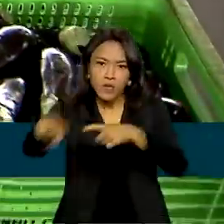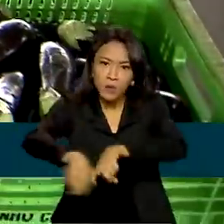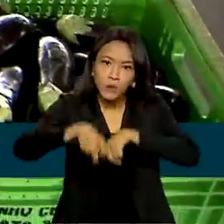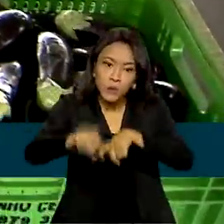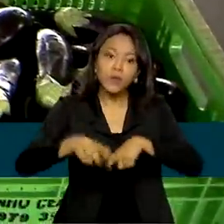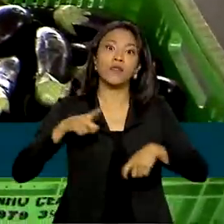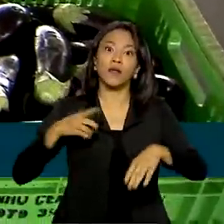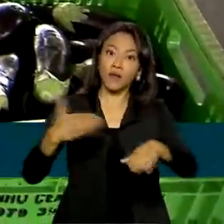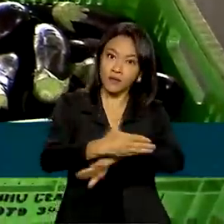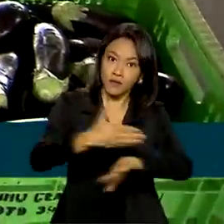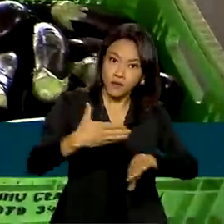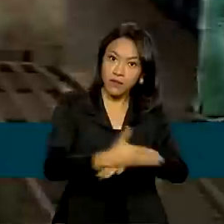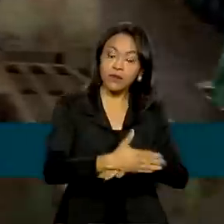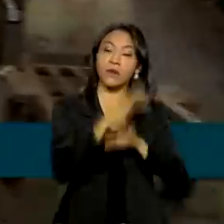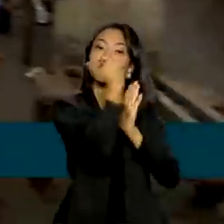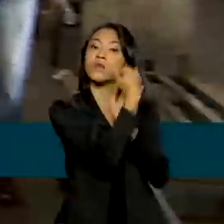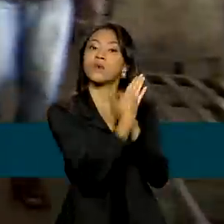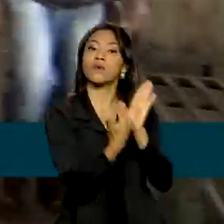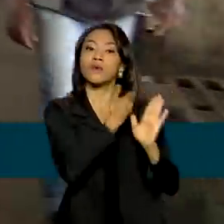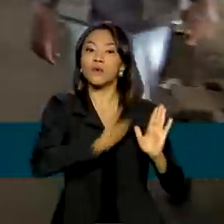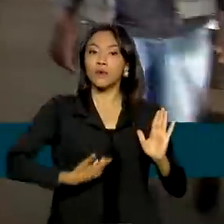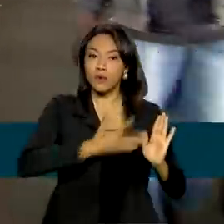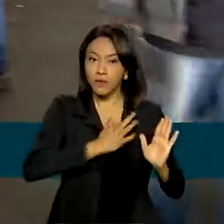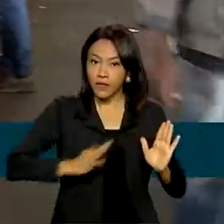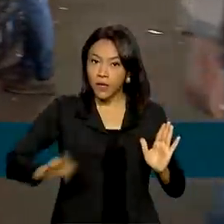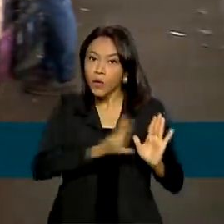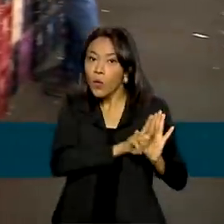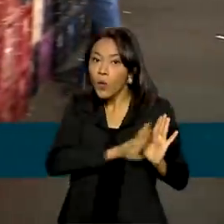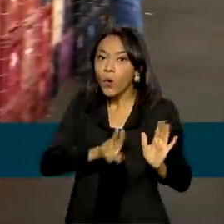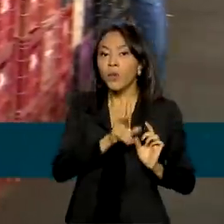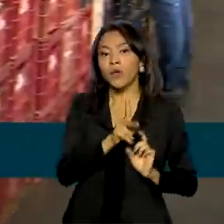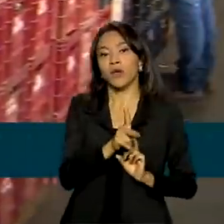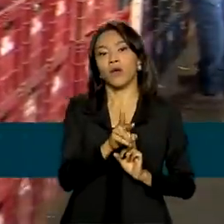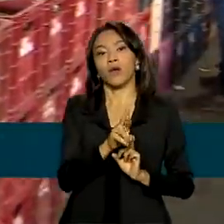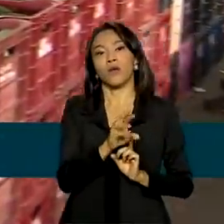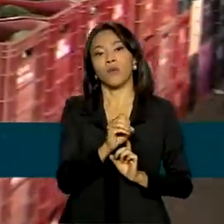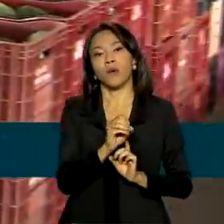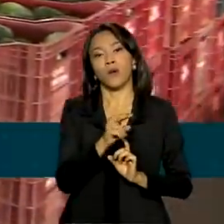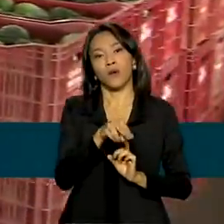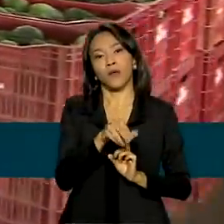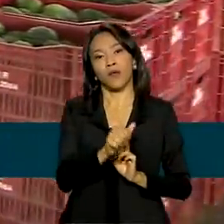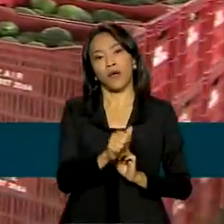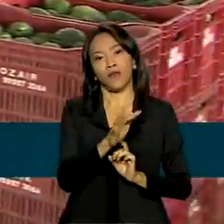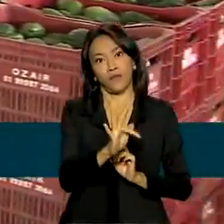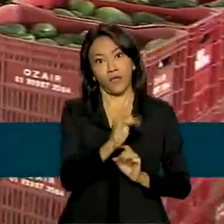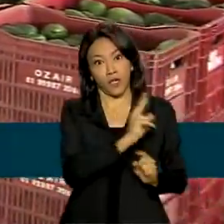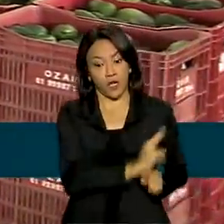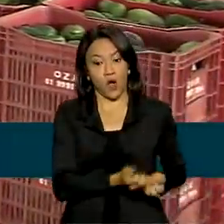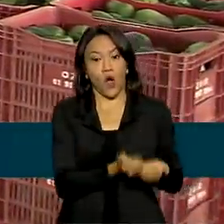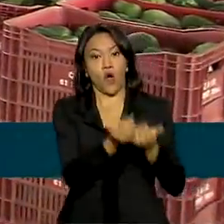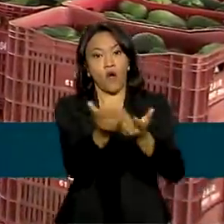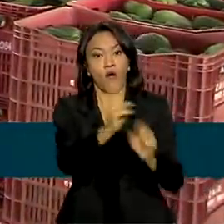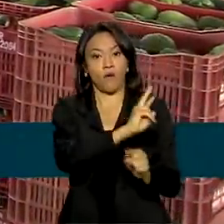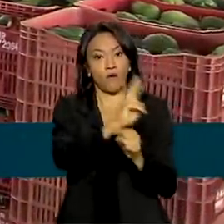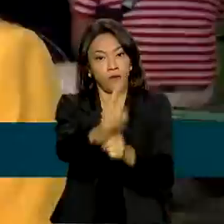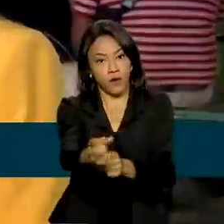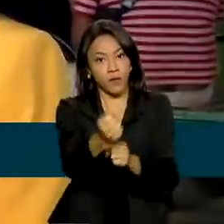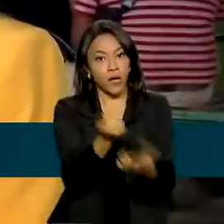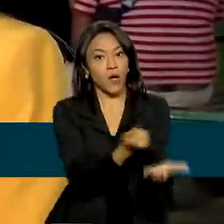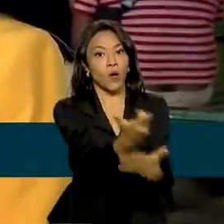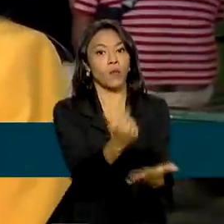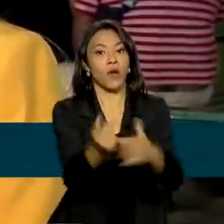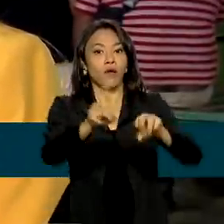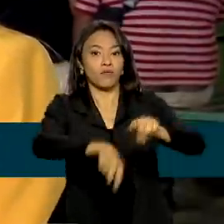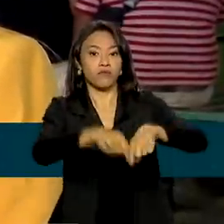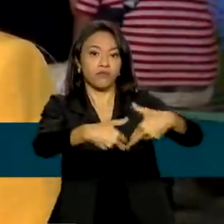a ter acesso a programas federais como o Pronaf, que oferece créditos para melhorias na plantação e compras de insumos. A